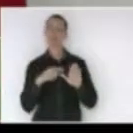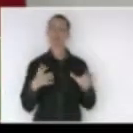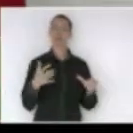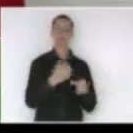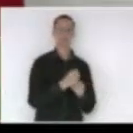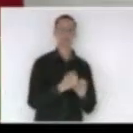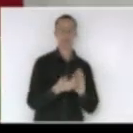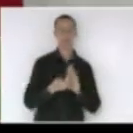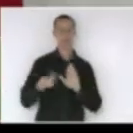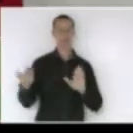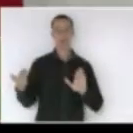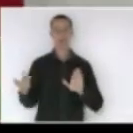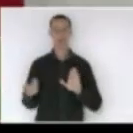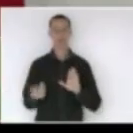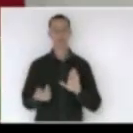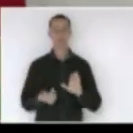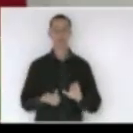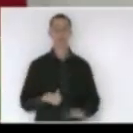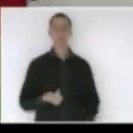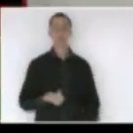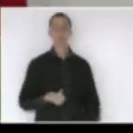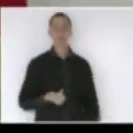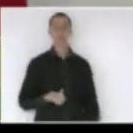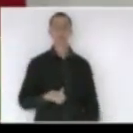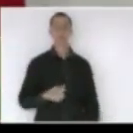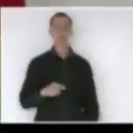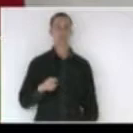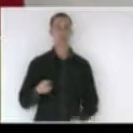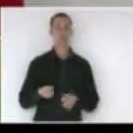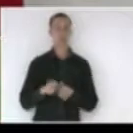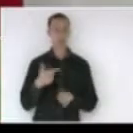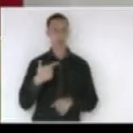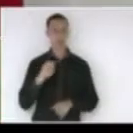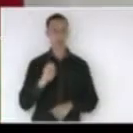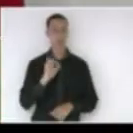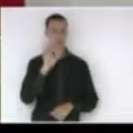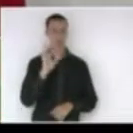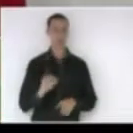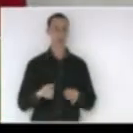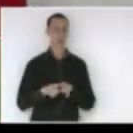que também se traduz num número expressivo